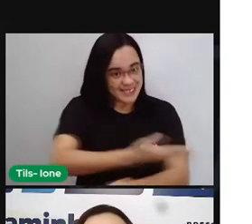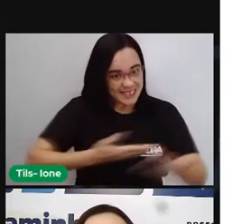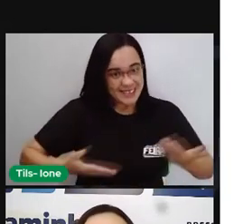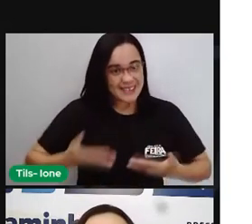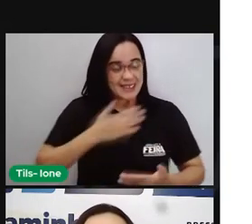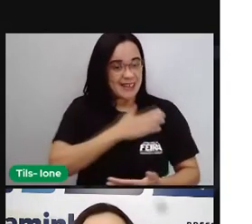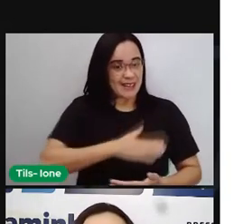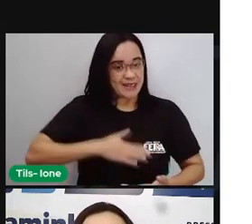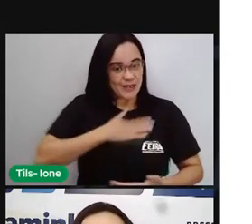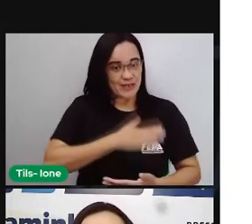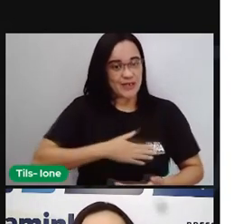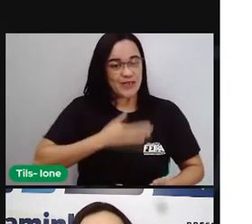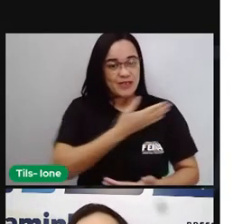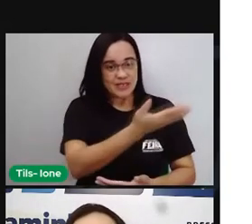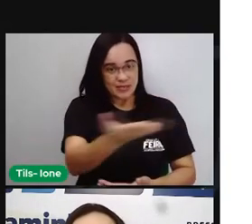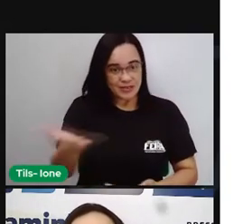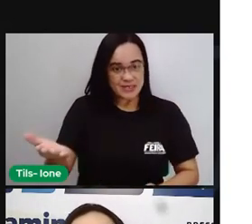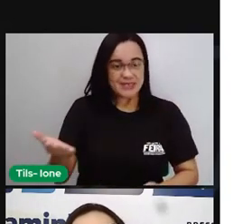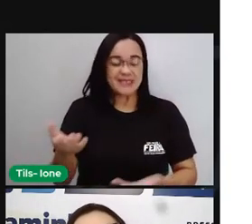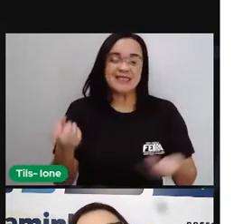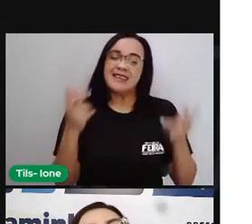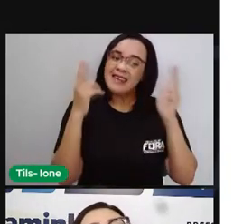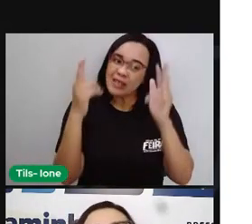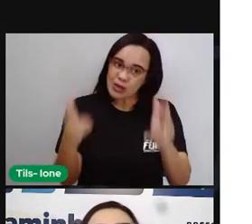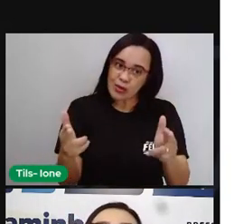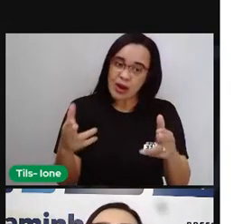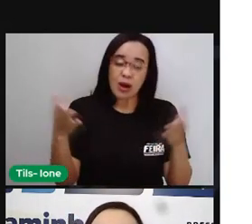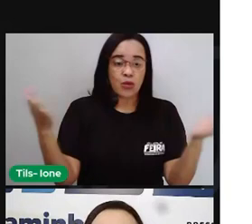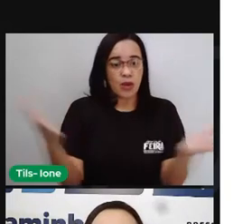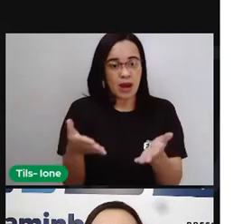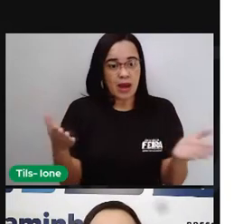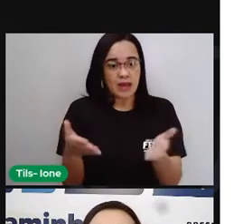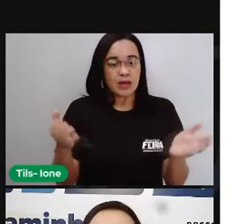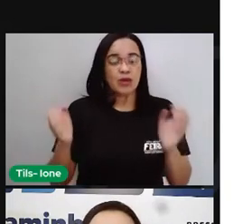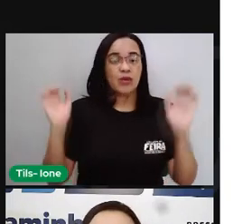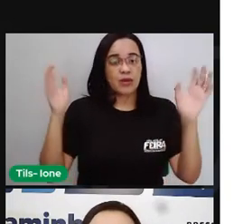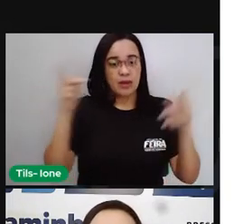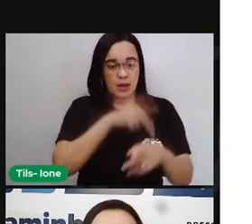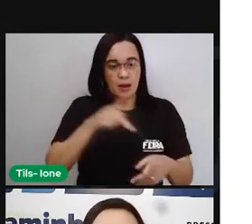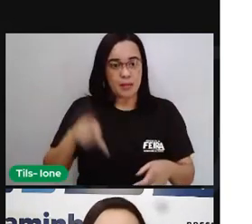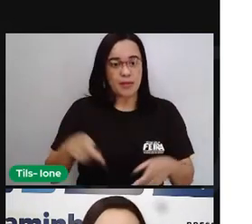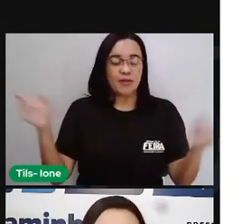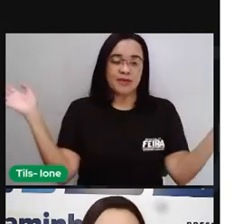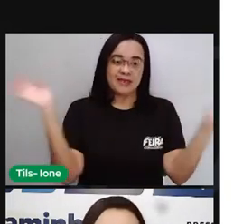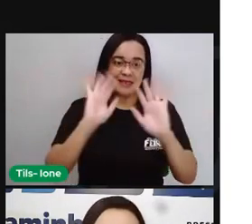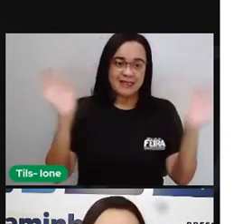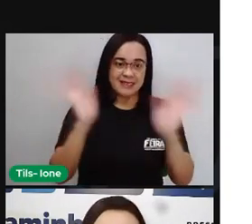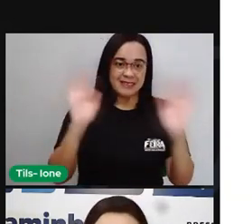pensamento, a Pró dá tchau e se despede. E até a nossa próxima aula, tá bom?